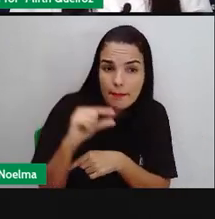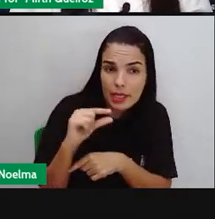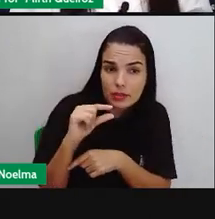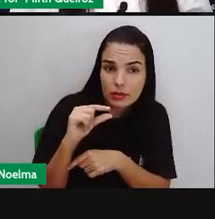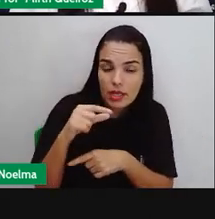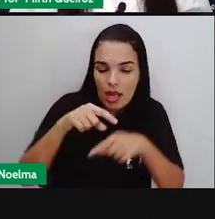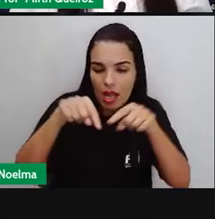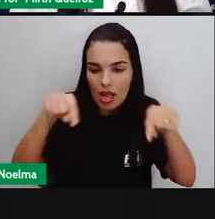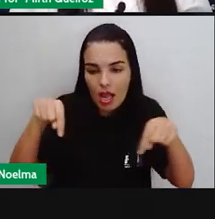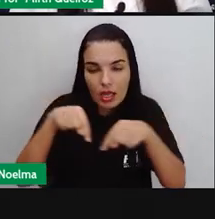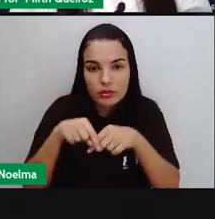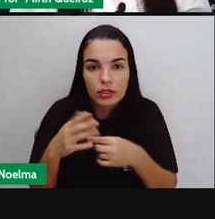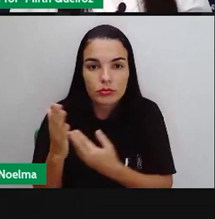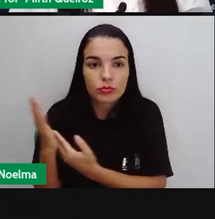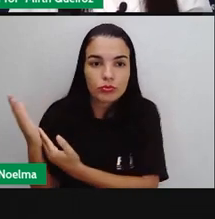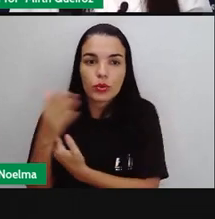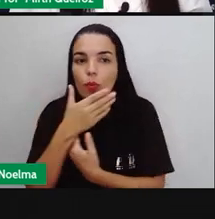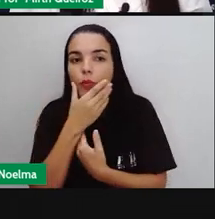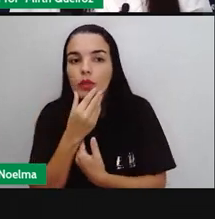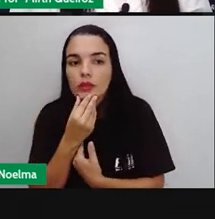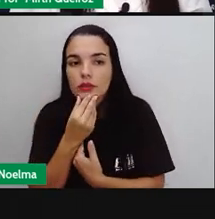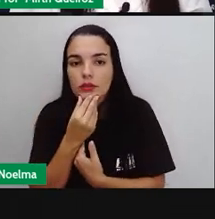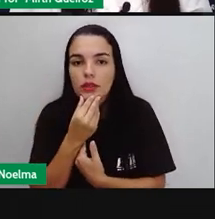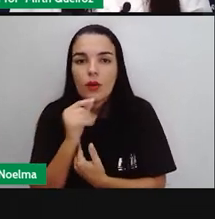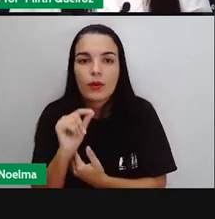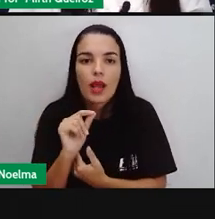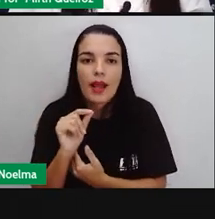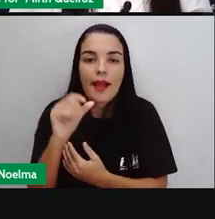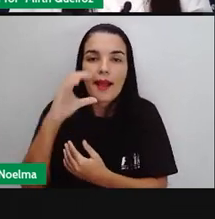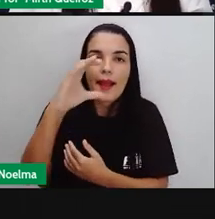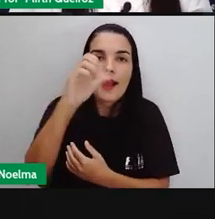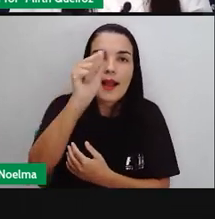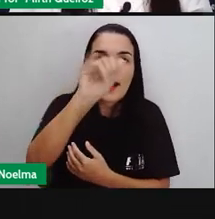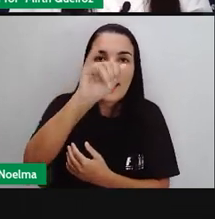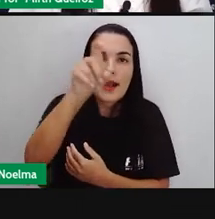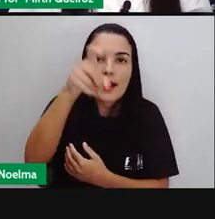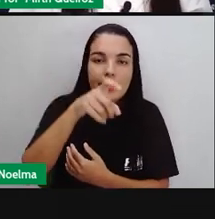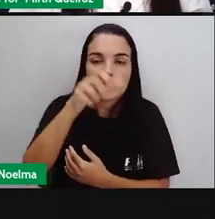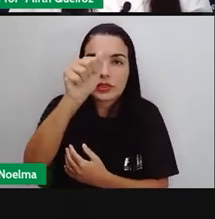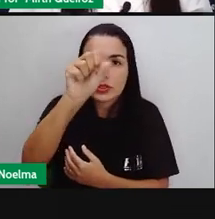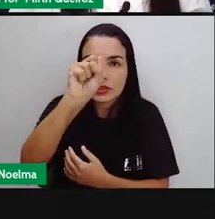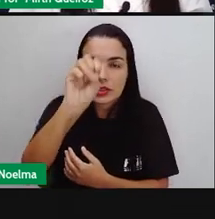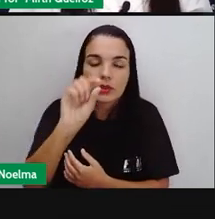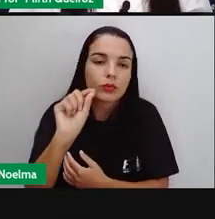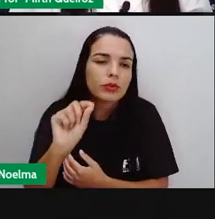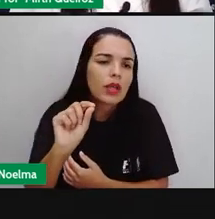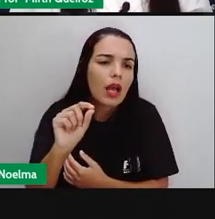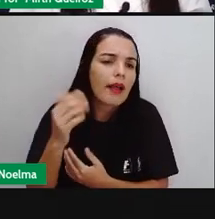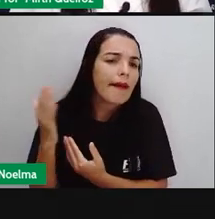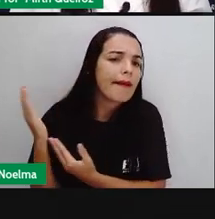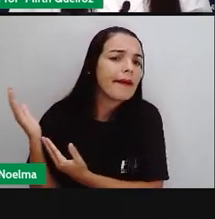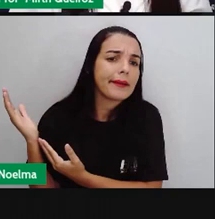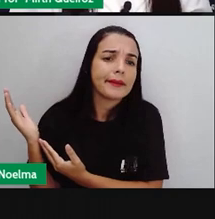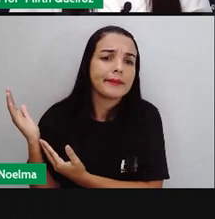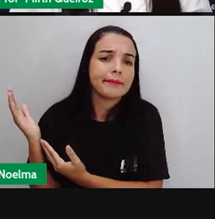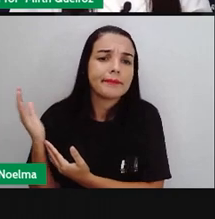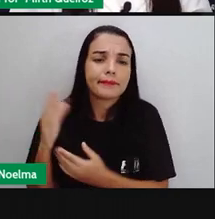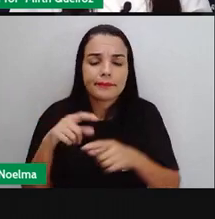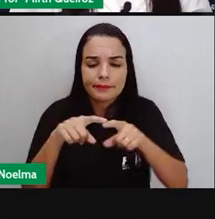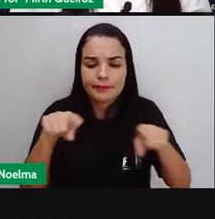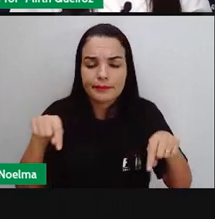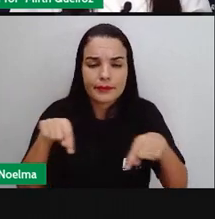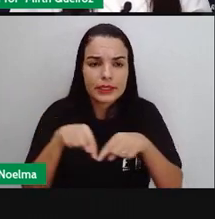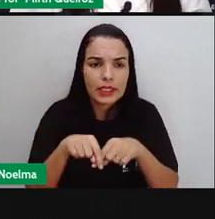Menos caixas do que ele. Caixas é, no substantivo feminino, as caixas. E